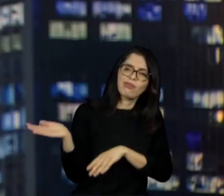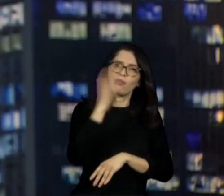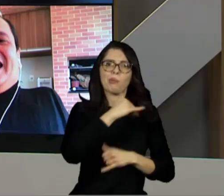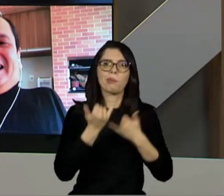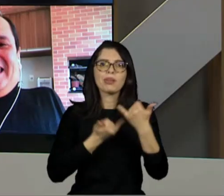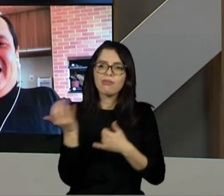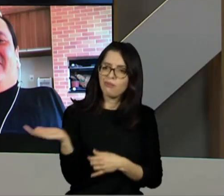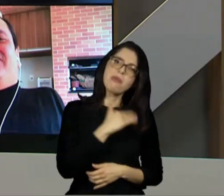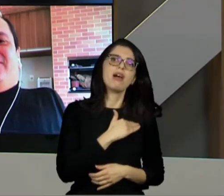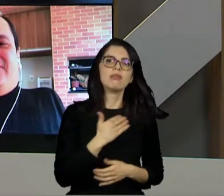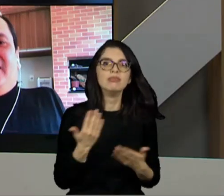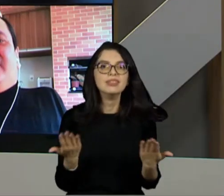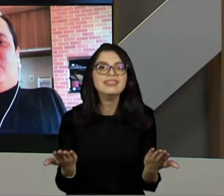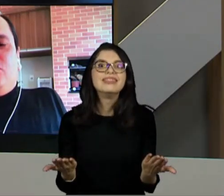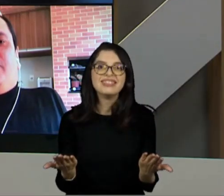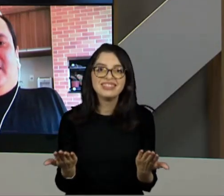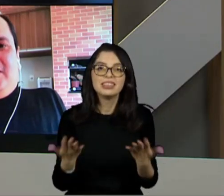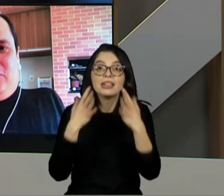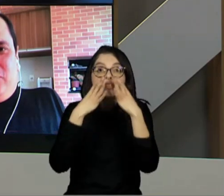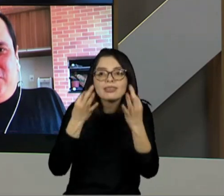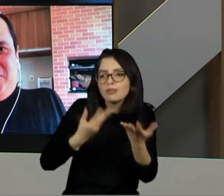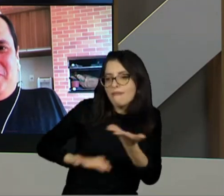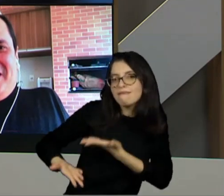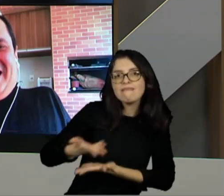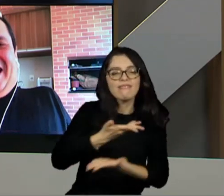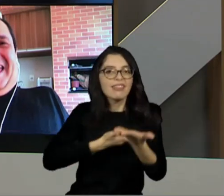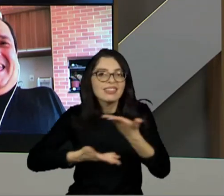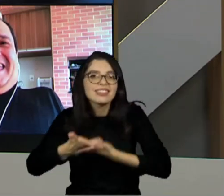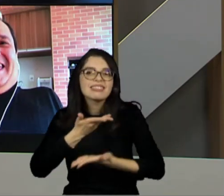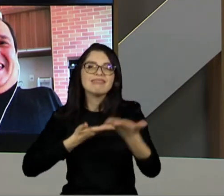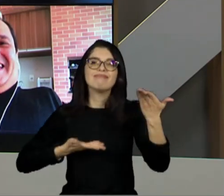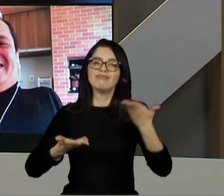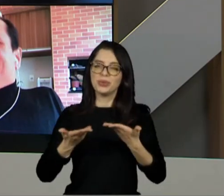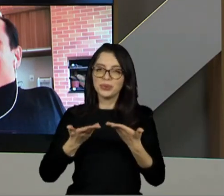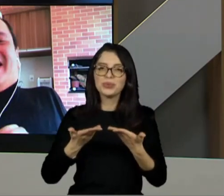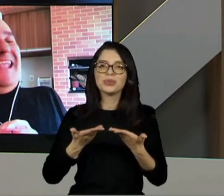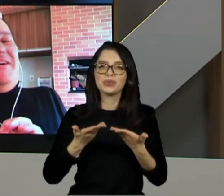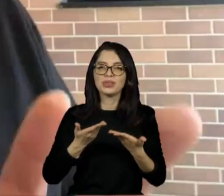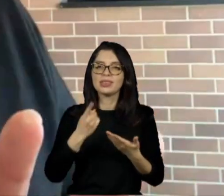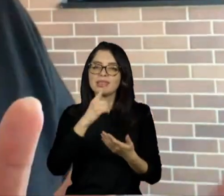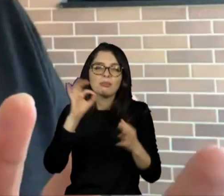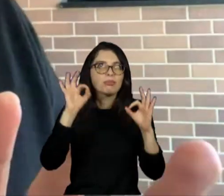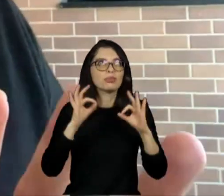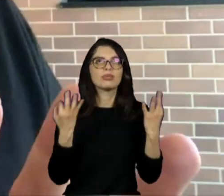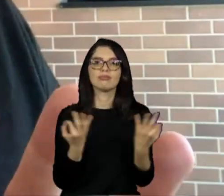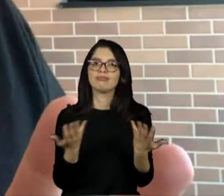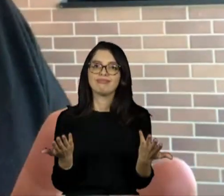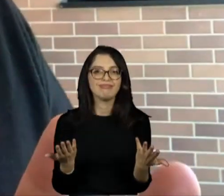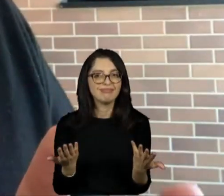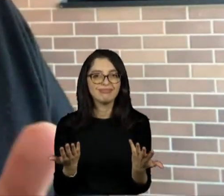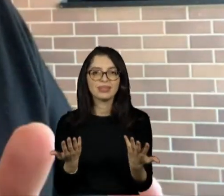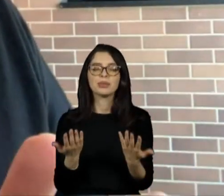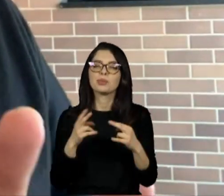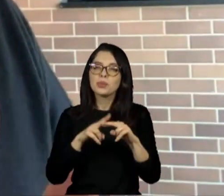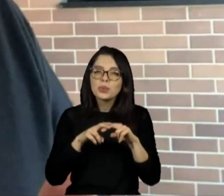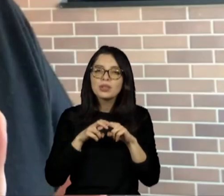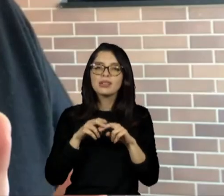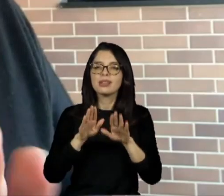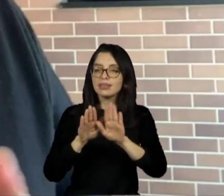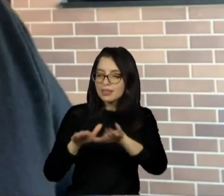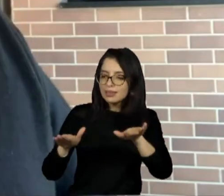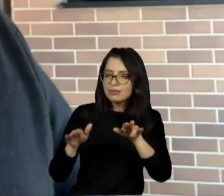criança, ela quer viver em sua plenitude. E ela não vai importar que você tenha uma deficiência. Então,